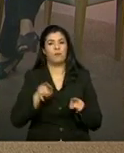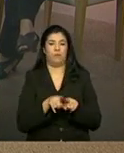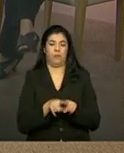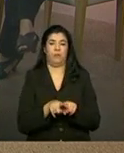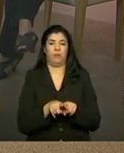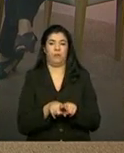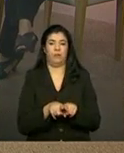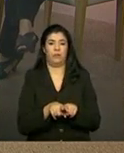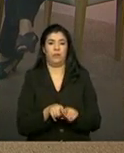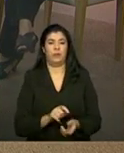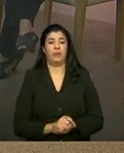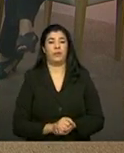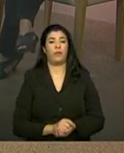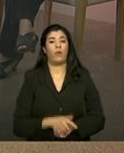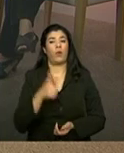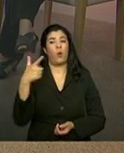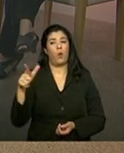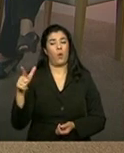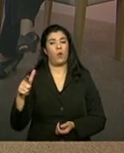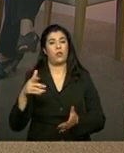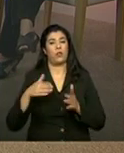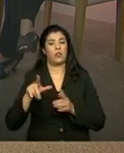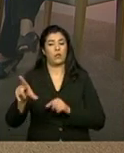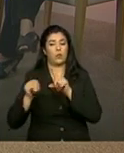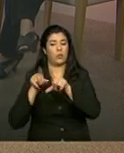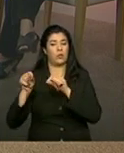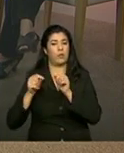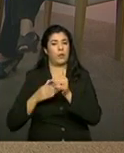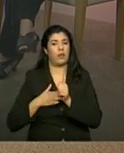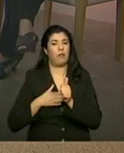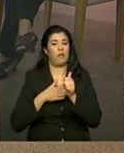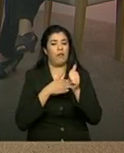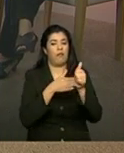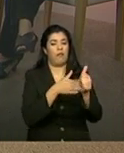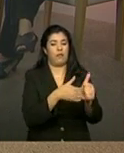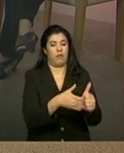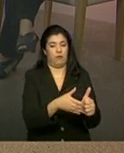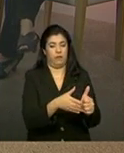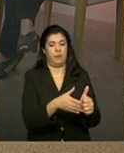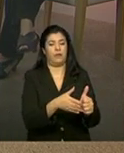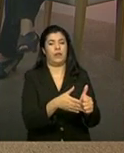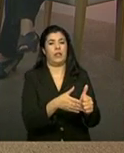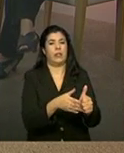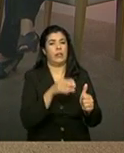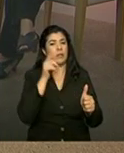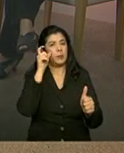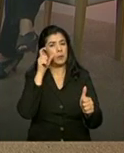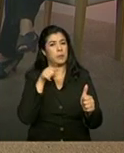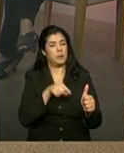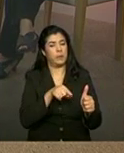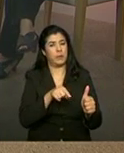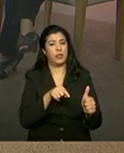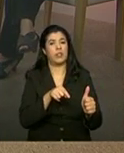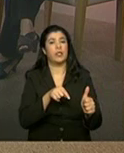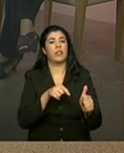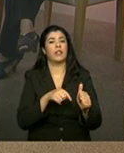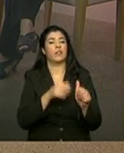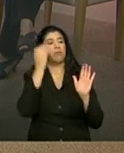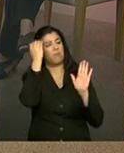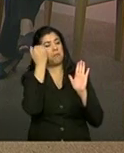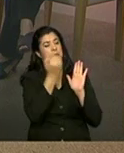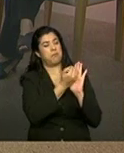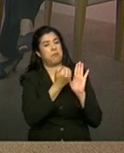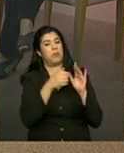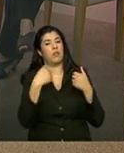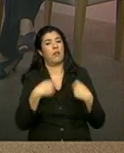O encaminhamento, a gente chama muita atenção para a necessidade de